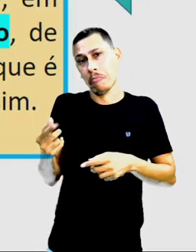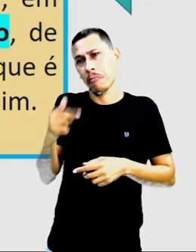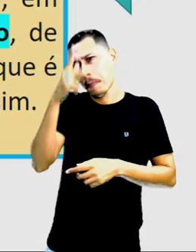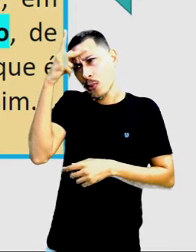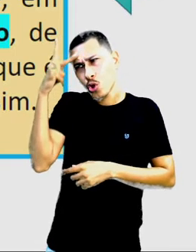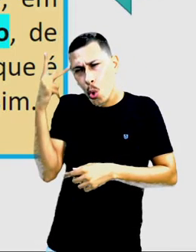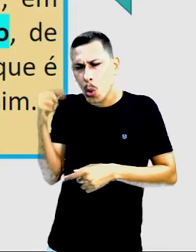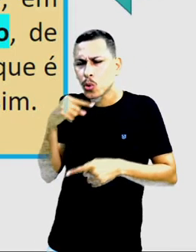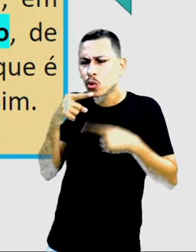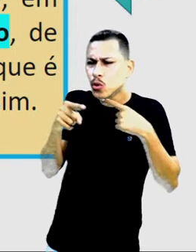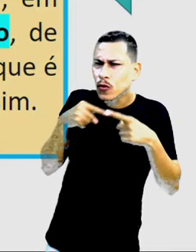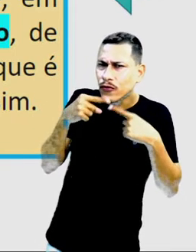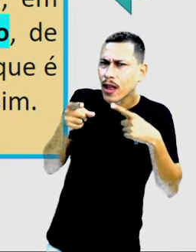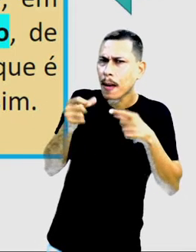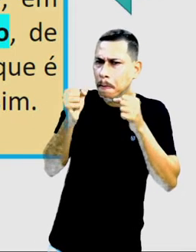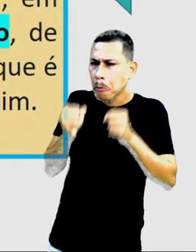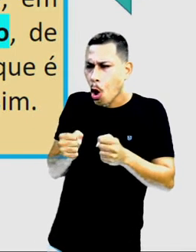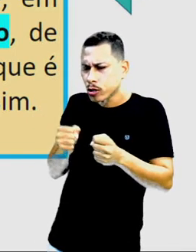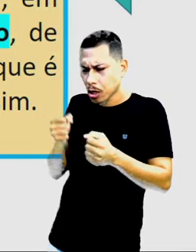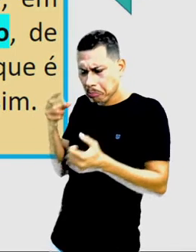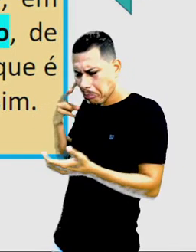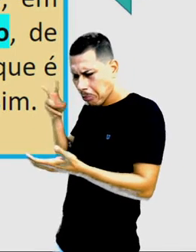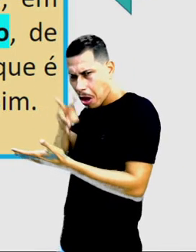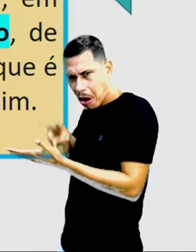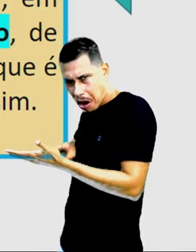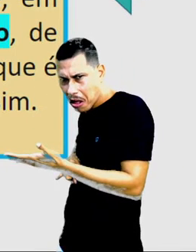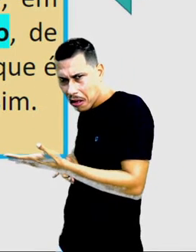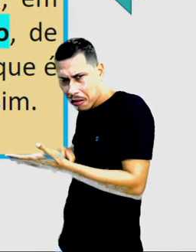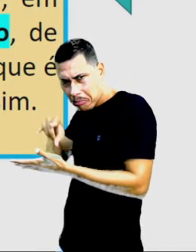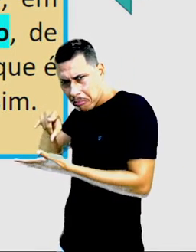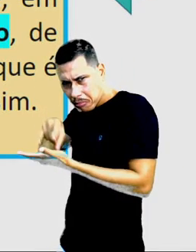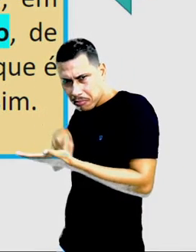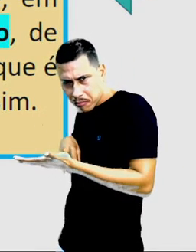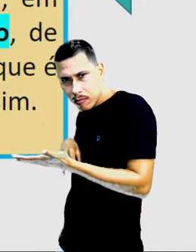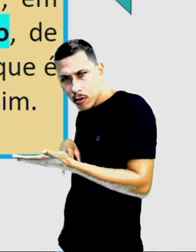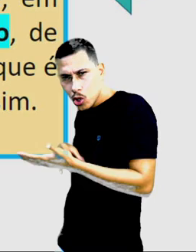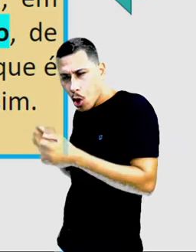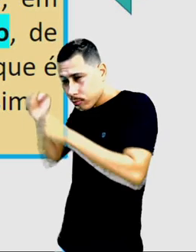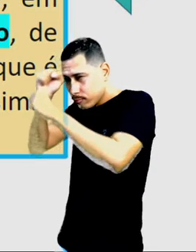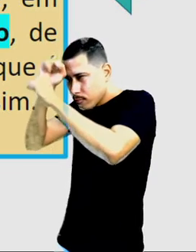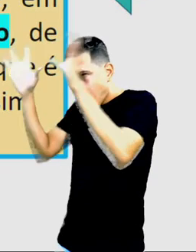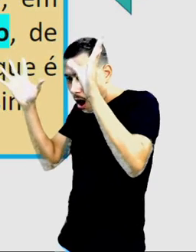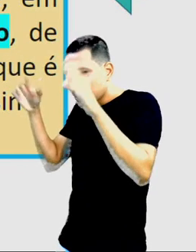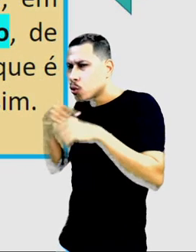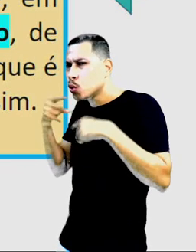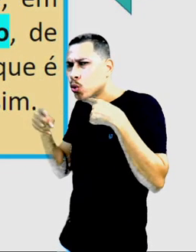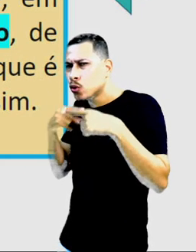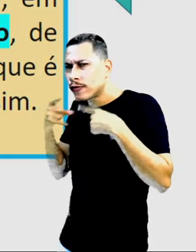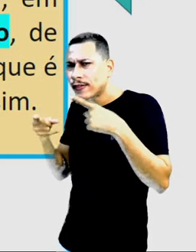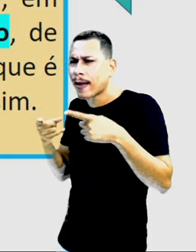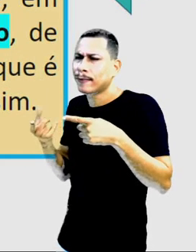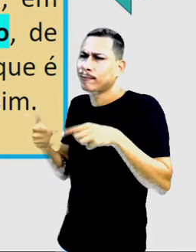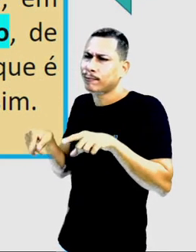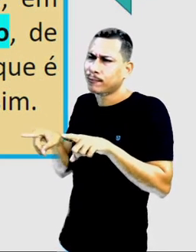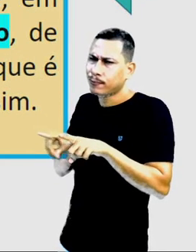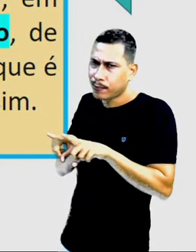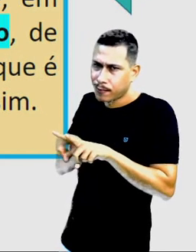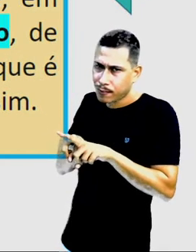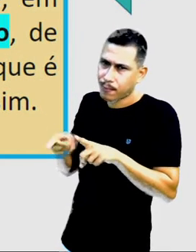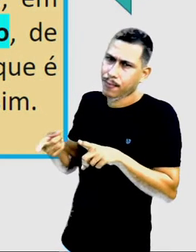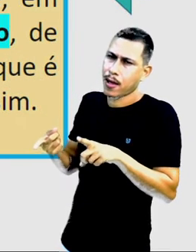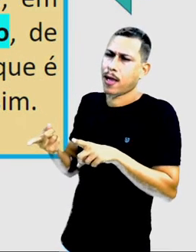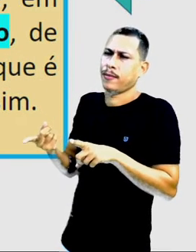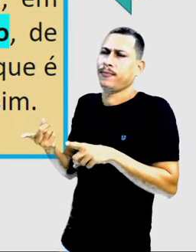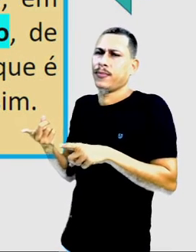dúvida é possível consultar o registro, de modo a esclarecer possíveis dúvidas quanto ao que é